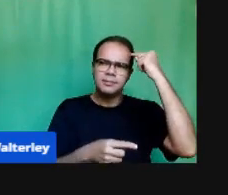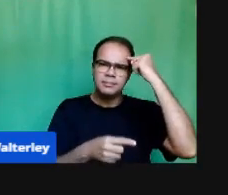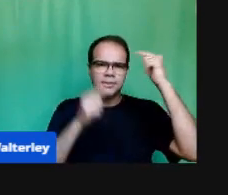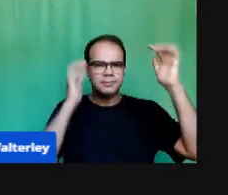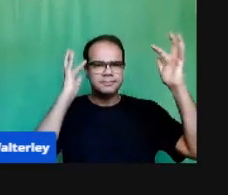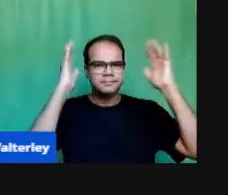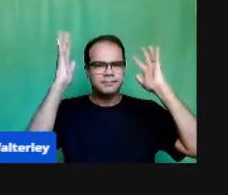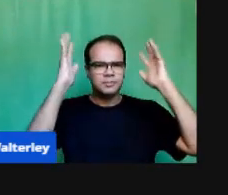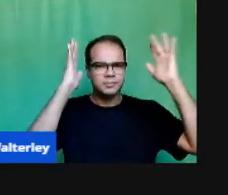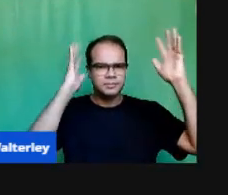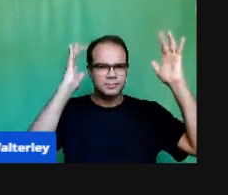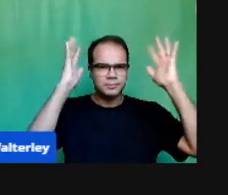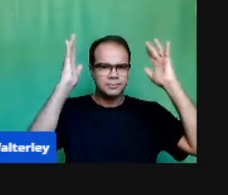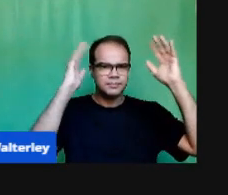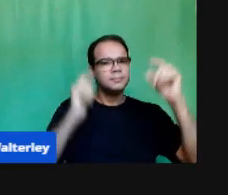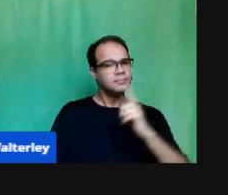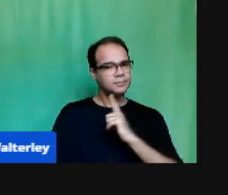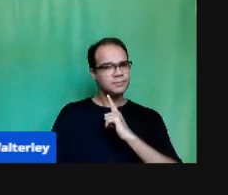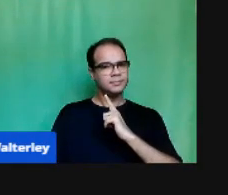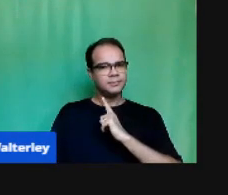Pode passar O próximo